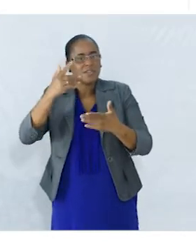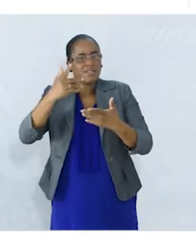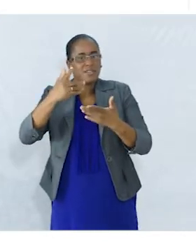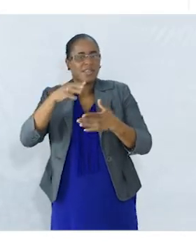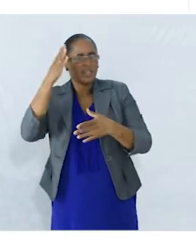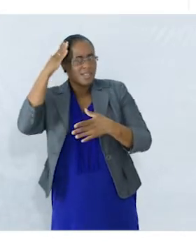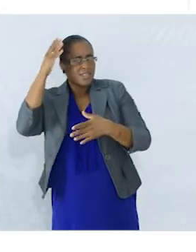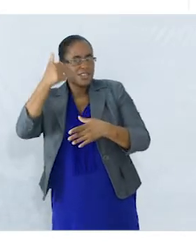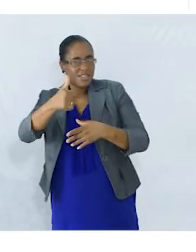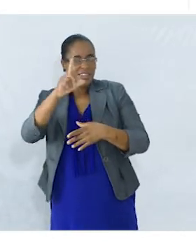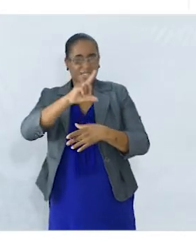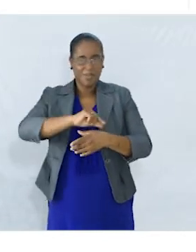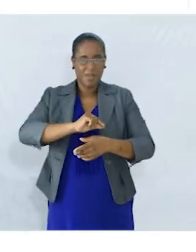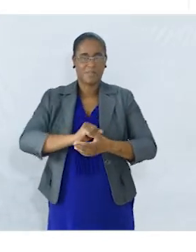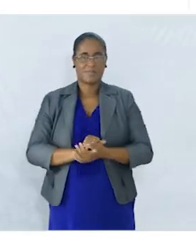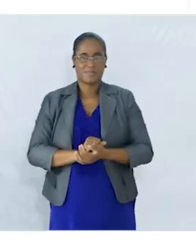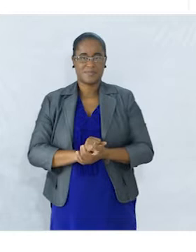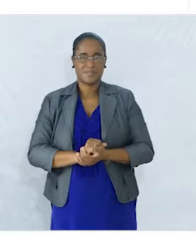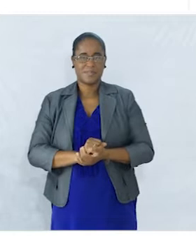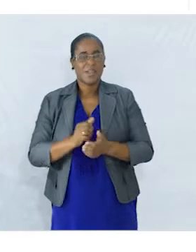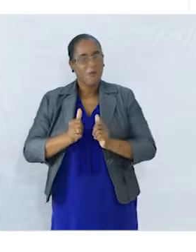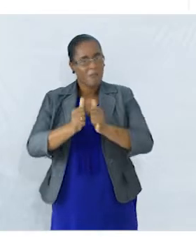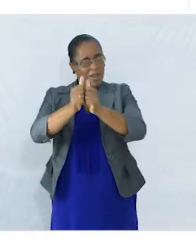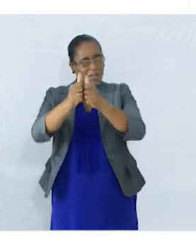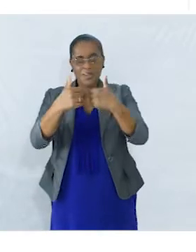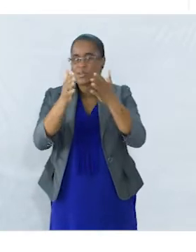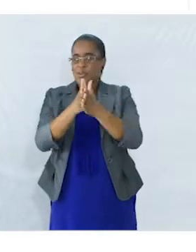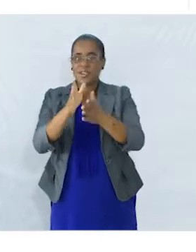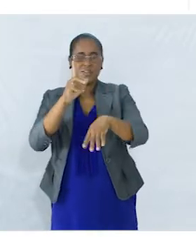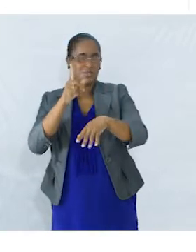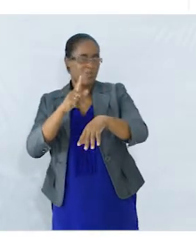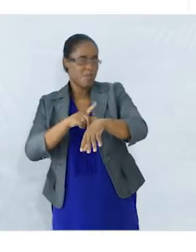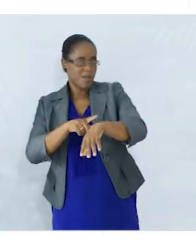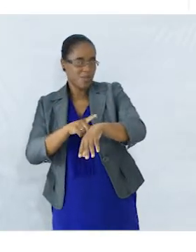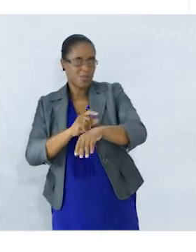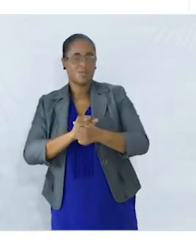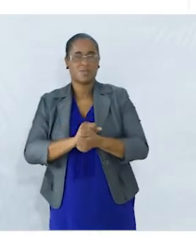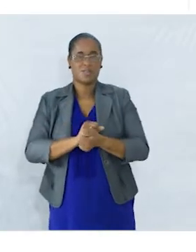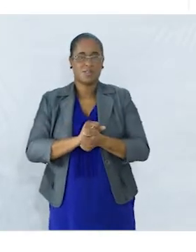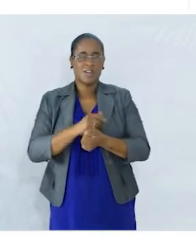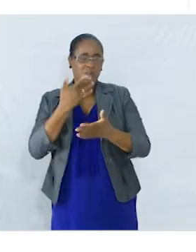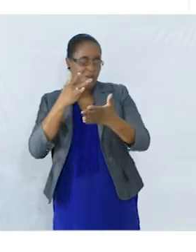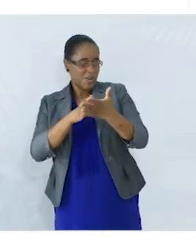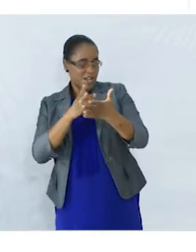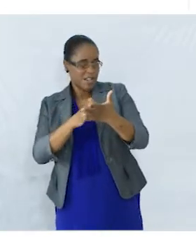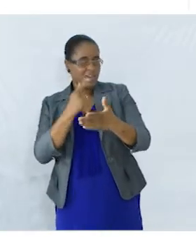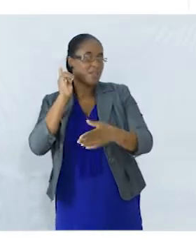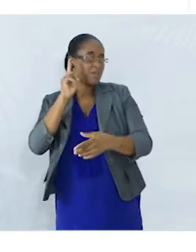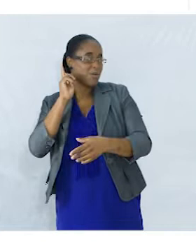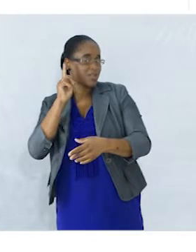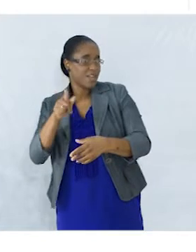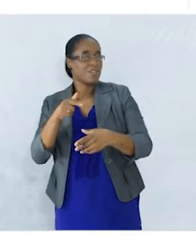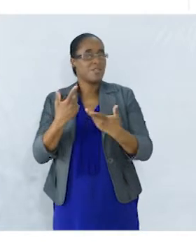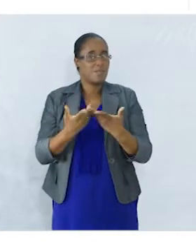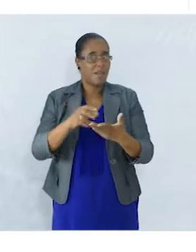crítico, inteligente Companheiro de todos os momentos O livro é